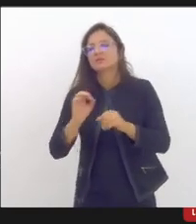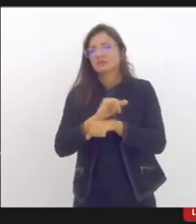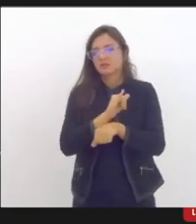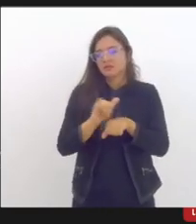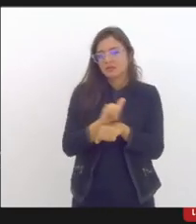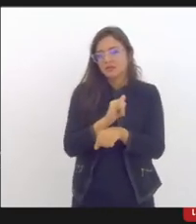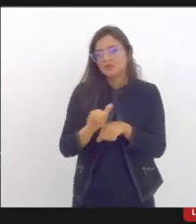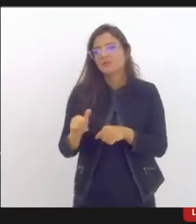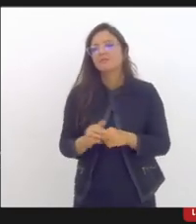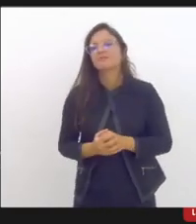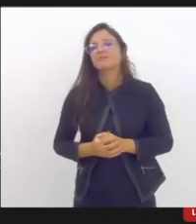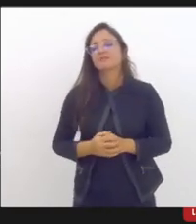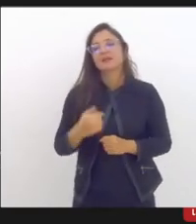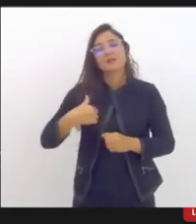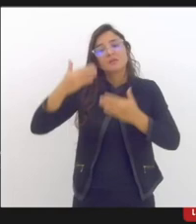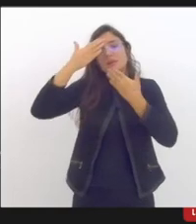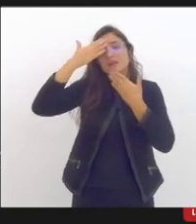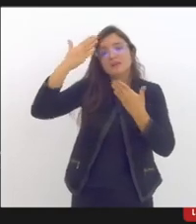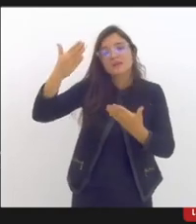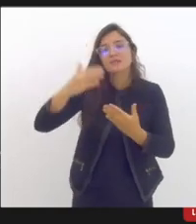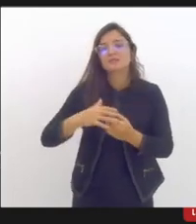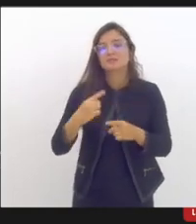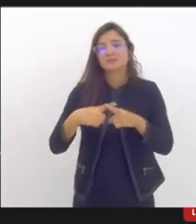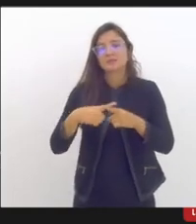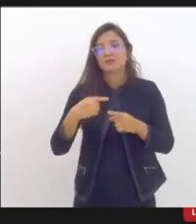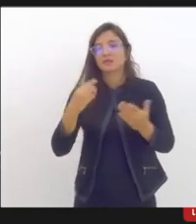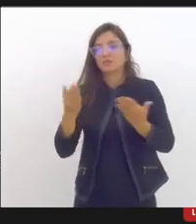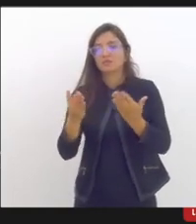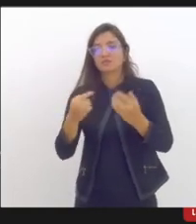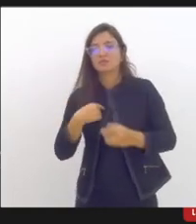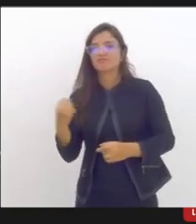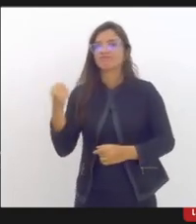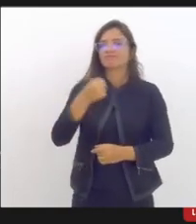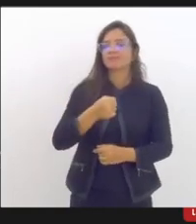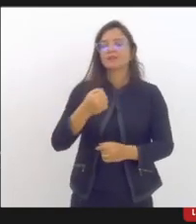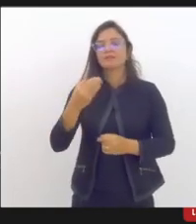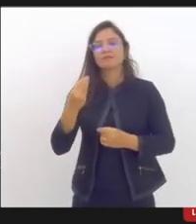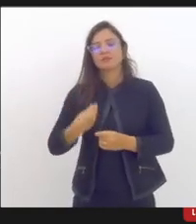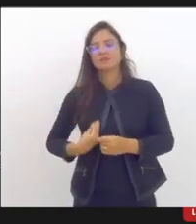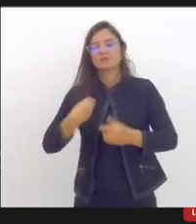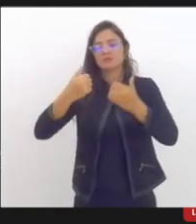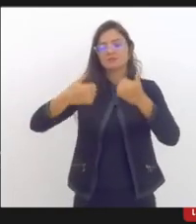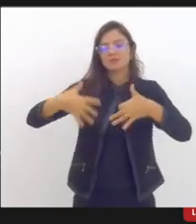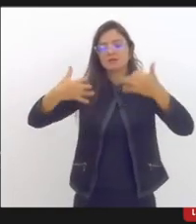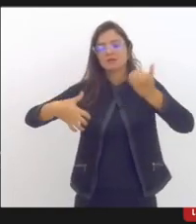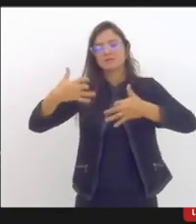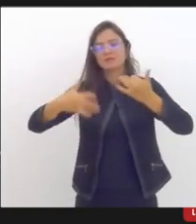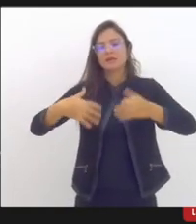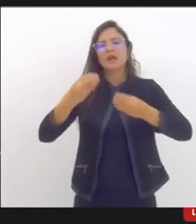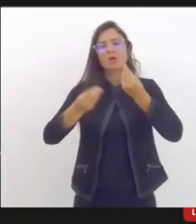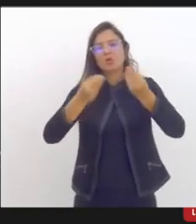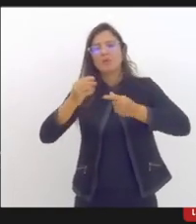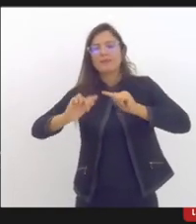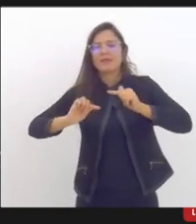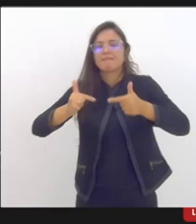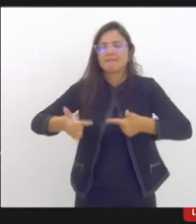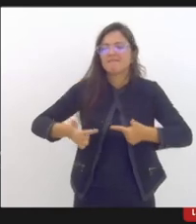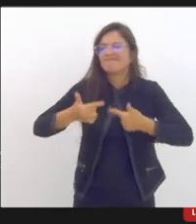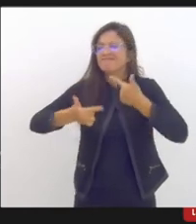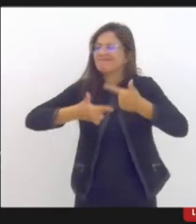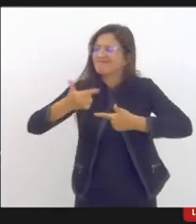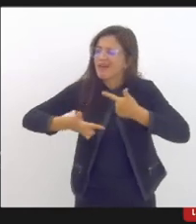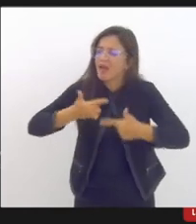de Ensino. Agradeço mais uma vez a oportunidade de apresentar um pouco do nosso esforço, do nosso trabalho, né? De acordo,